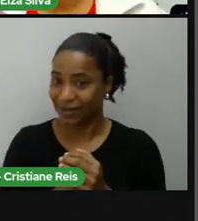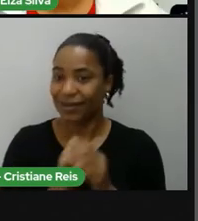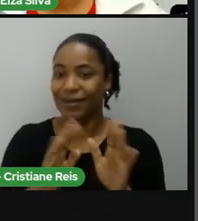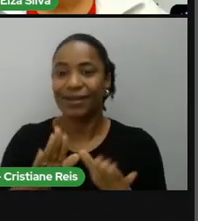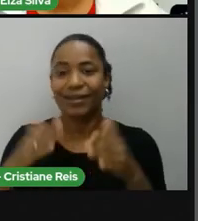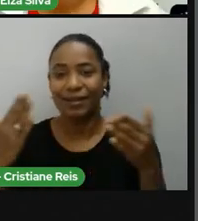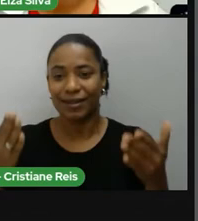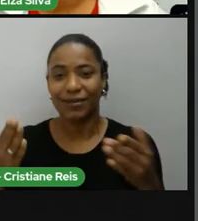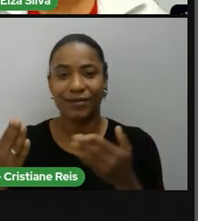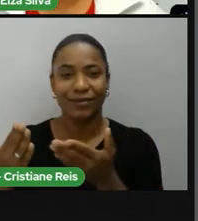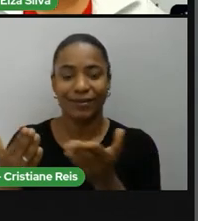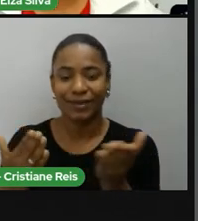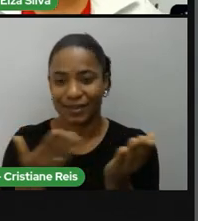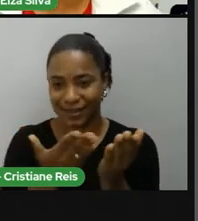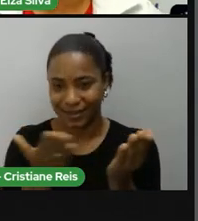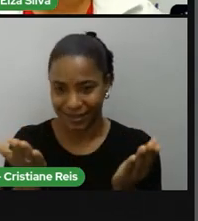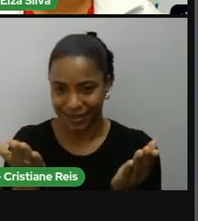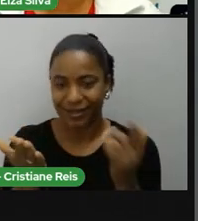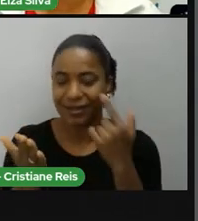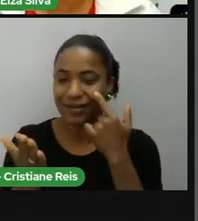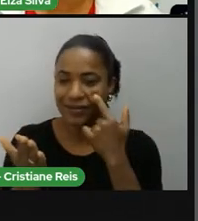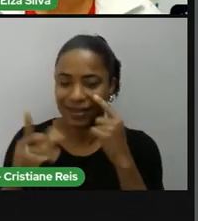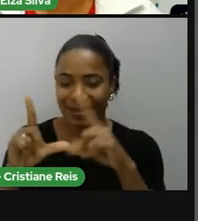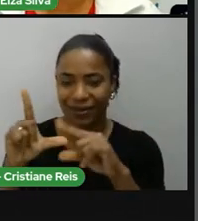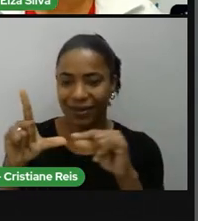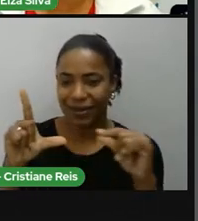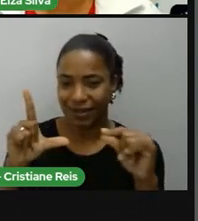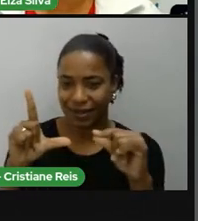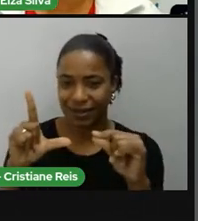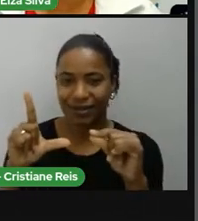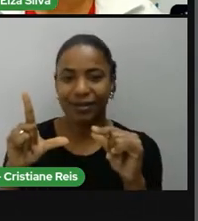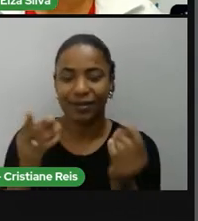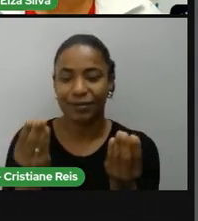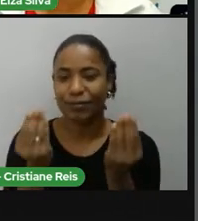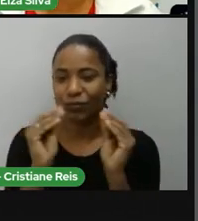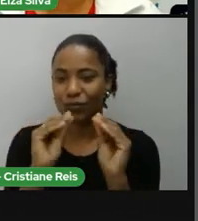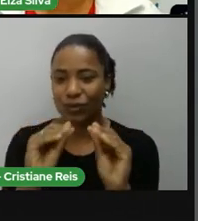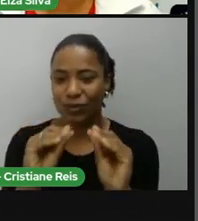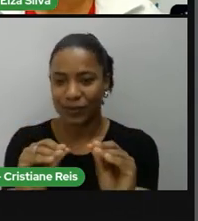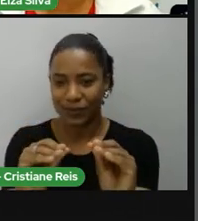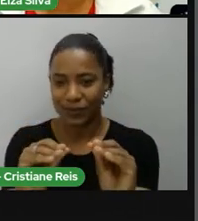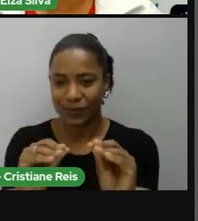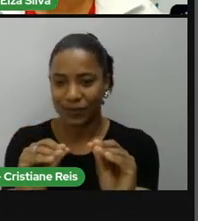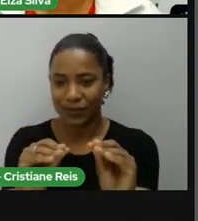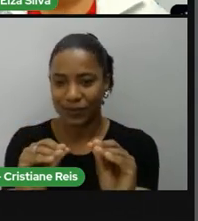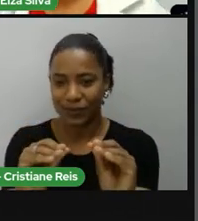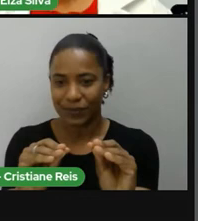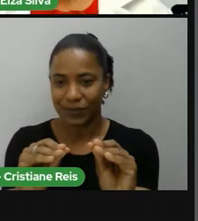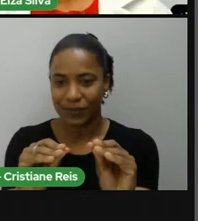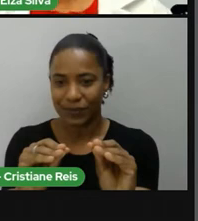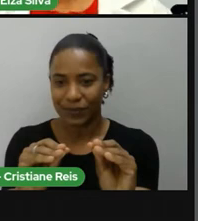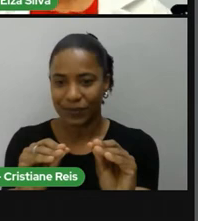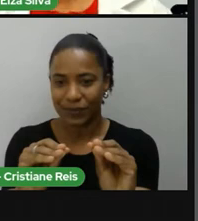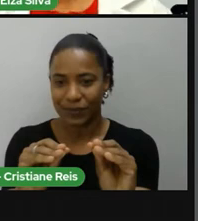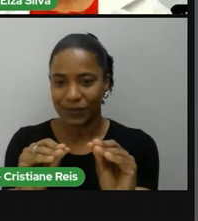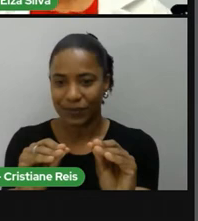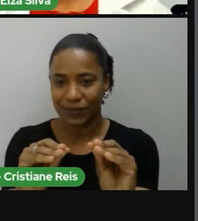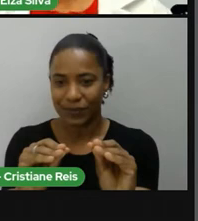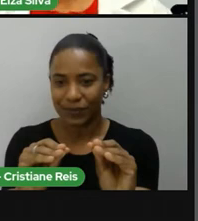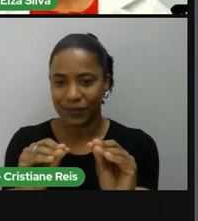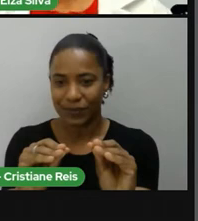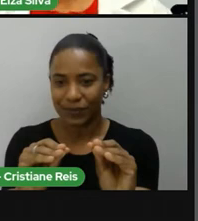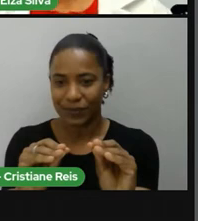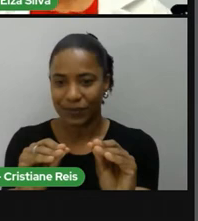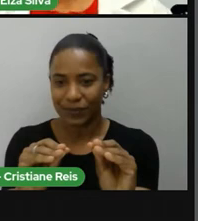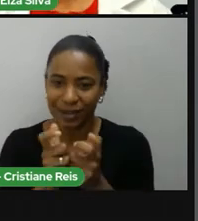acessar através do link disponível no campo descrição deste vídeo a respeito de